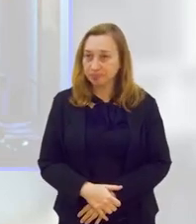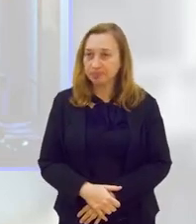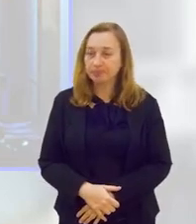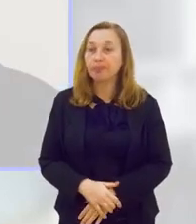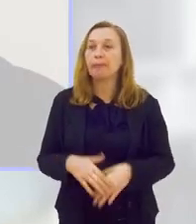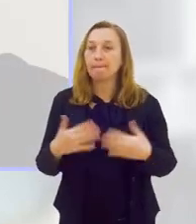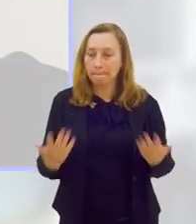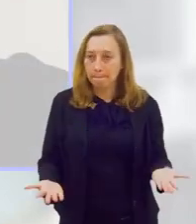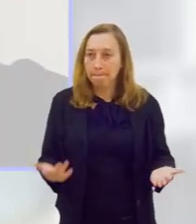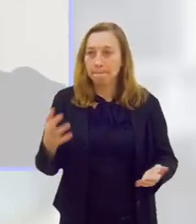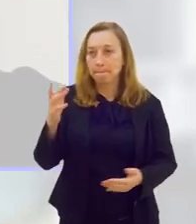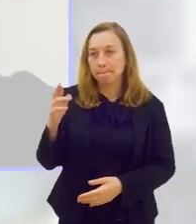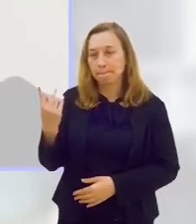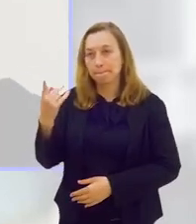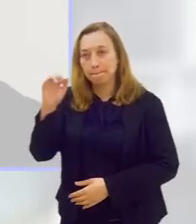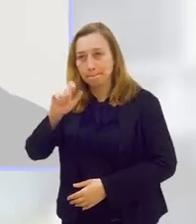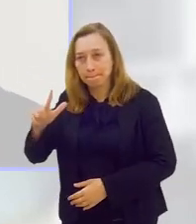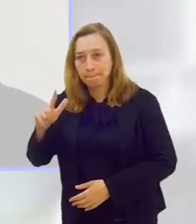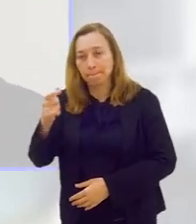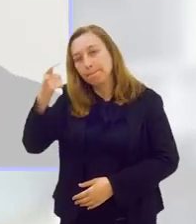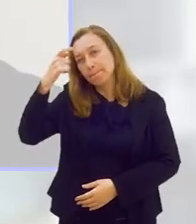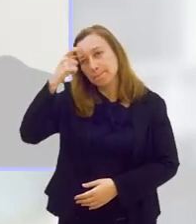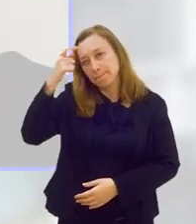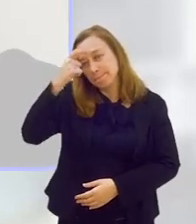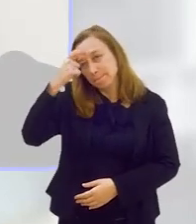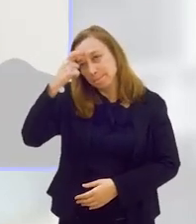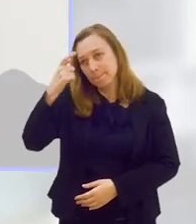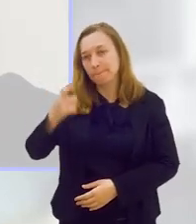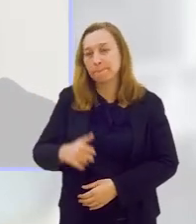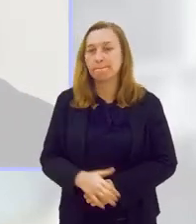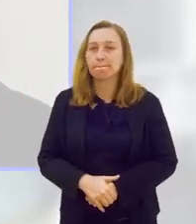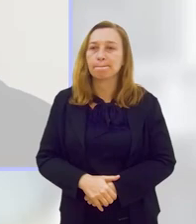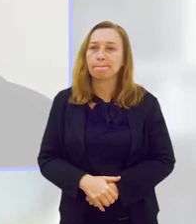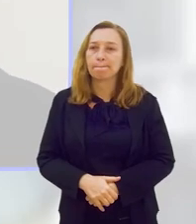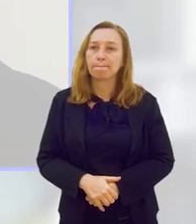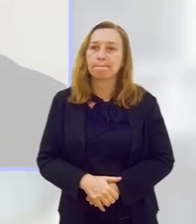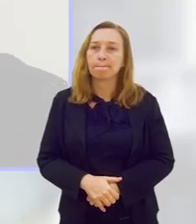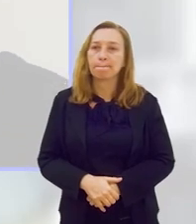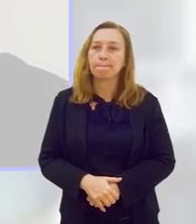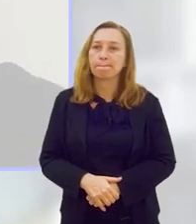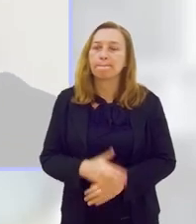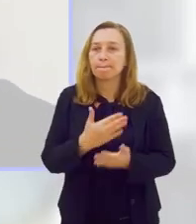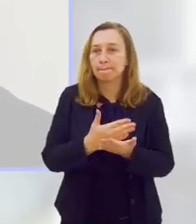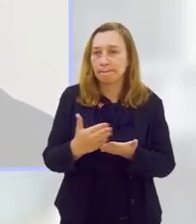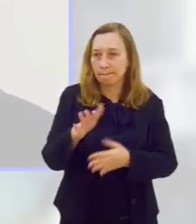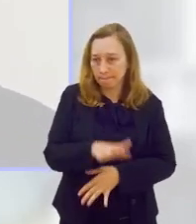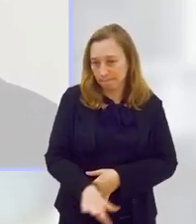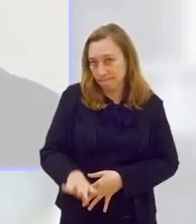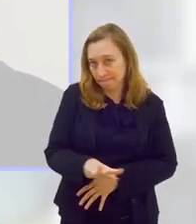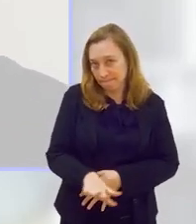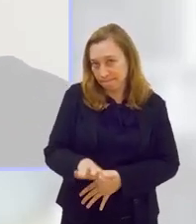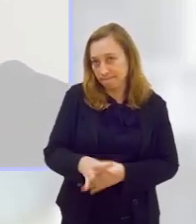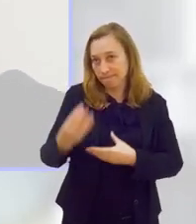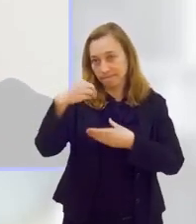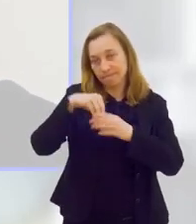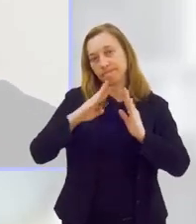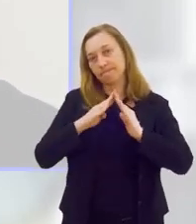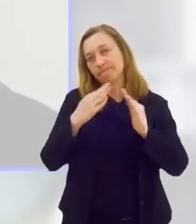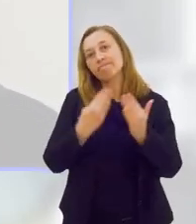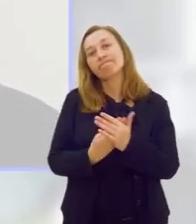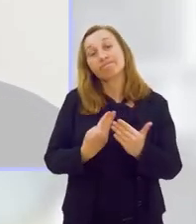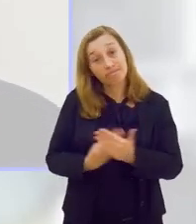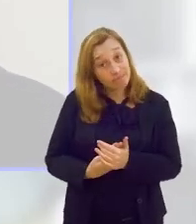Então, Rafael, eu acho que essa conscientização, né, deveria começar na infância e dentro das escolas.